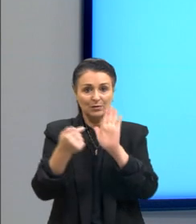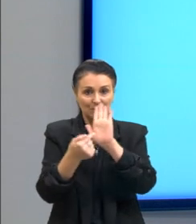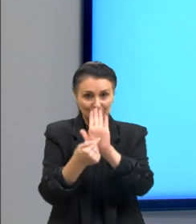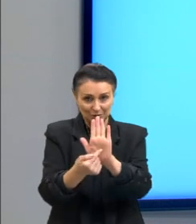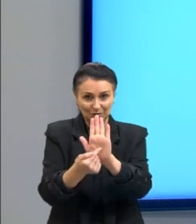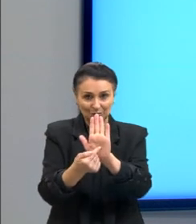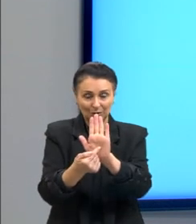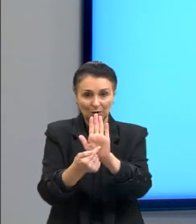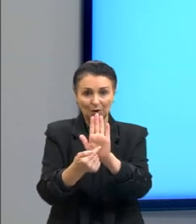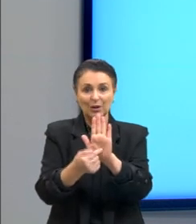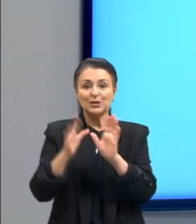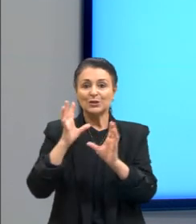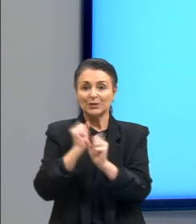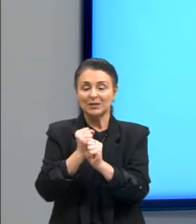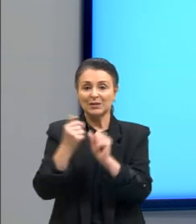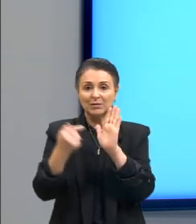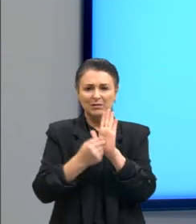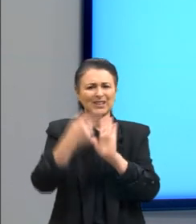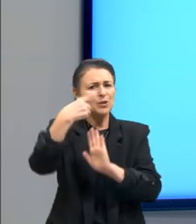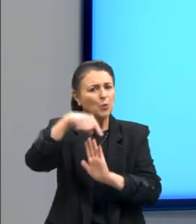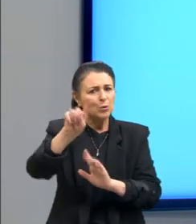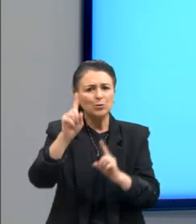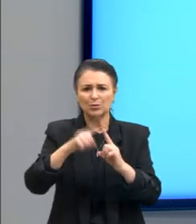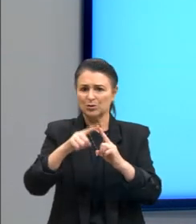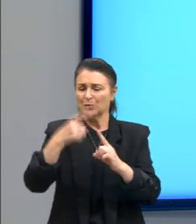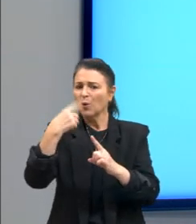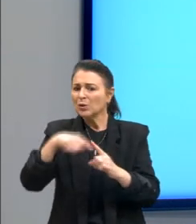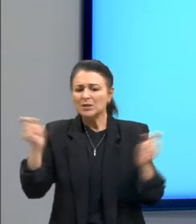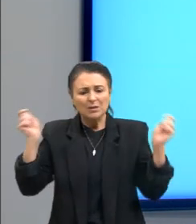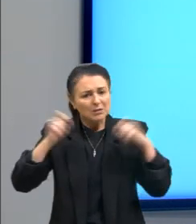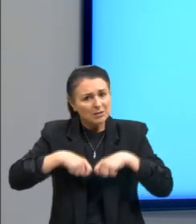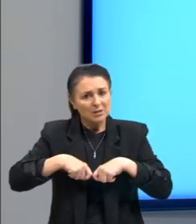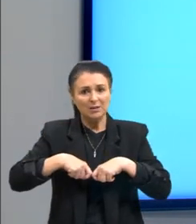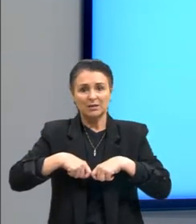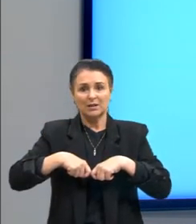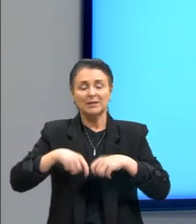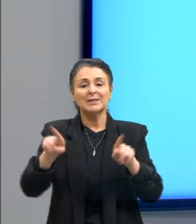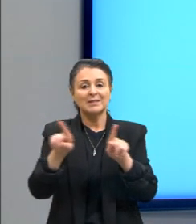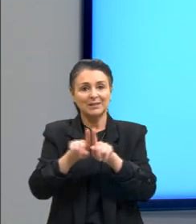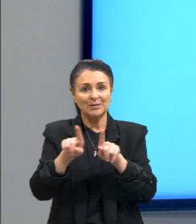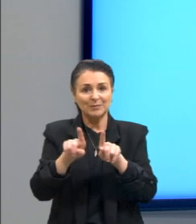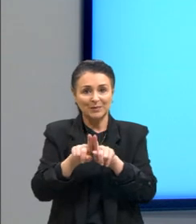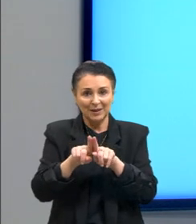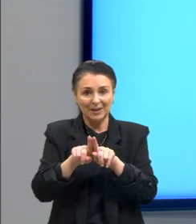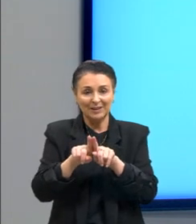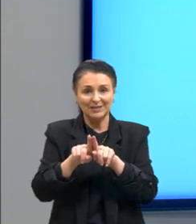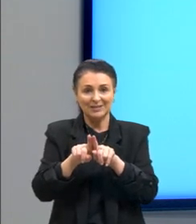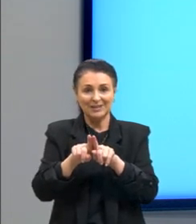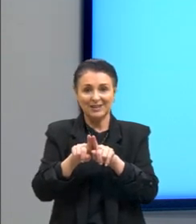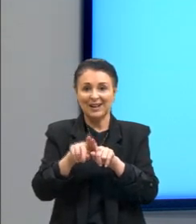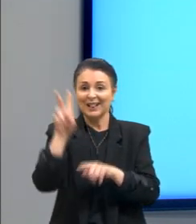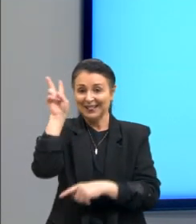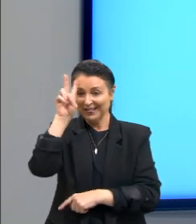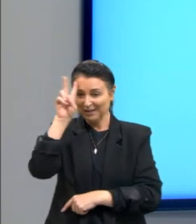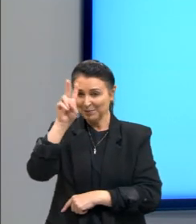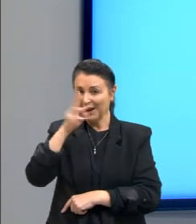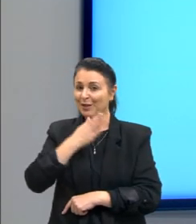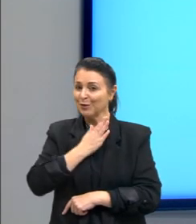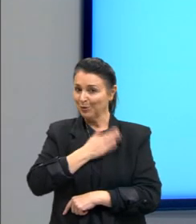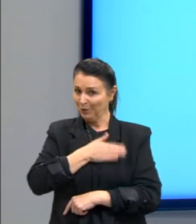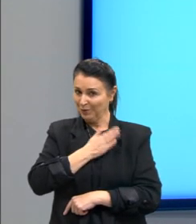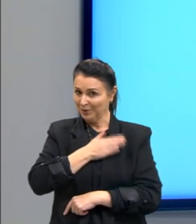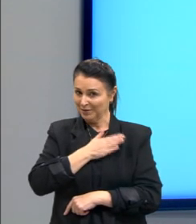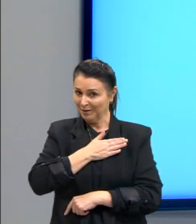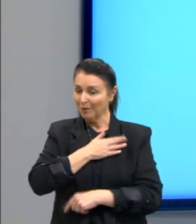redações nota mil outros tipos né outras possibilidades de coração da redação